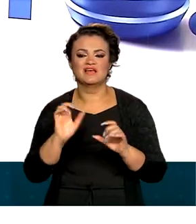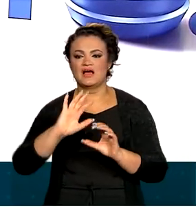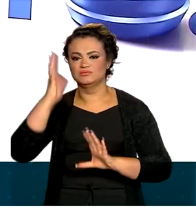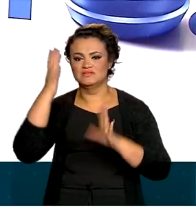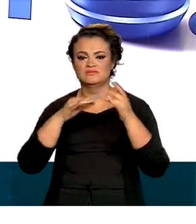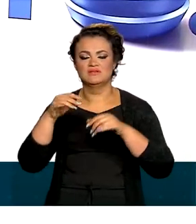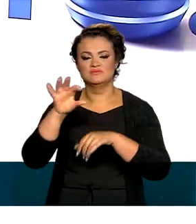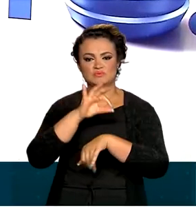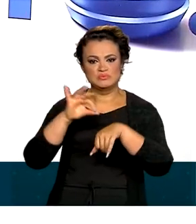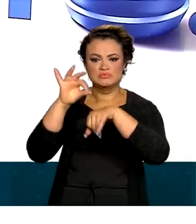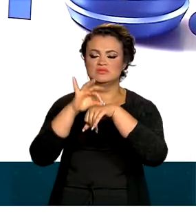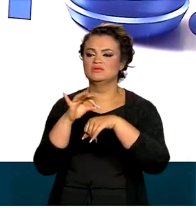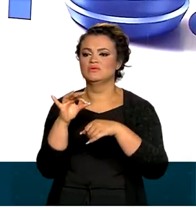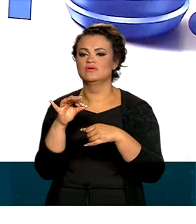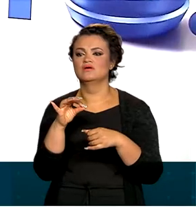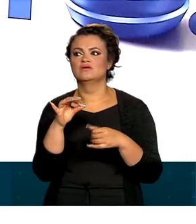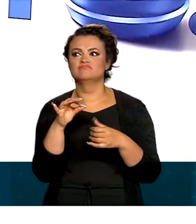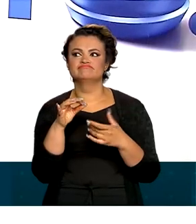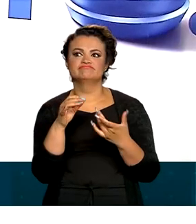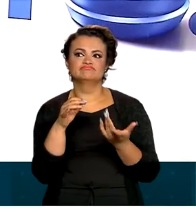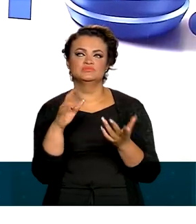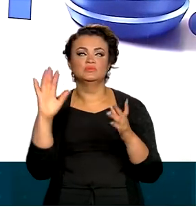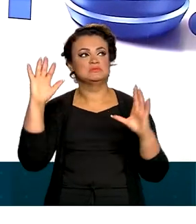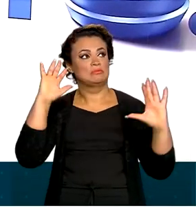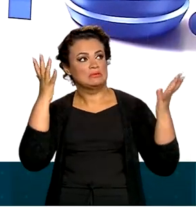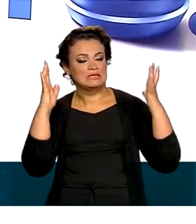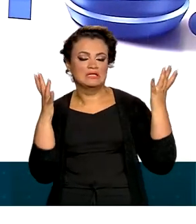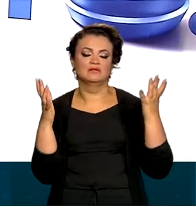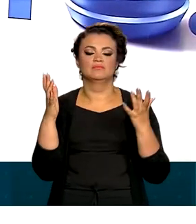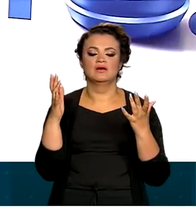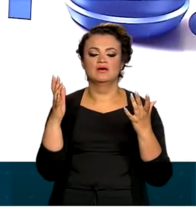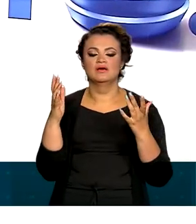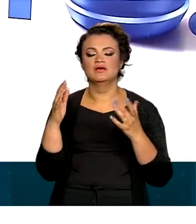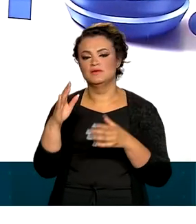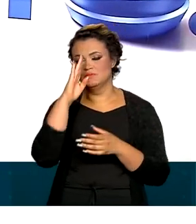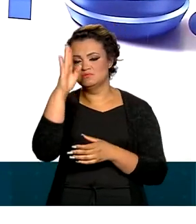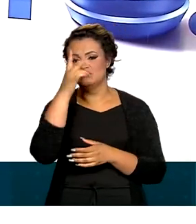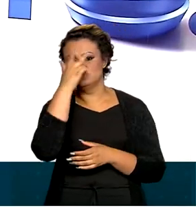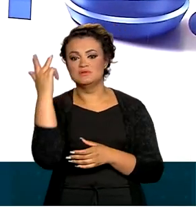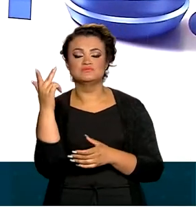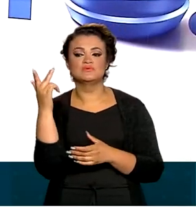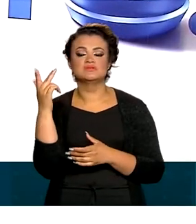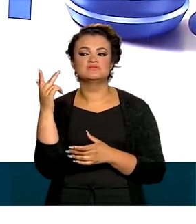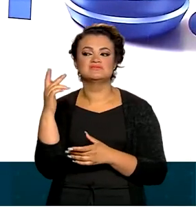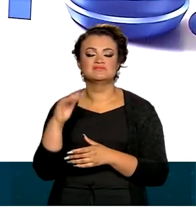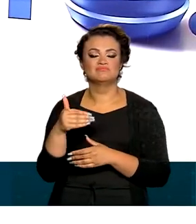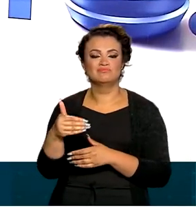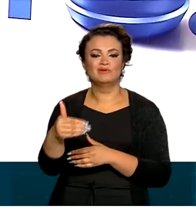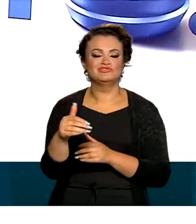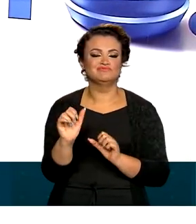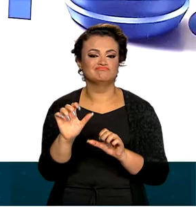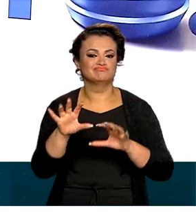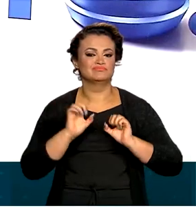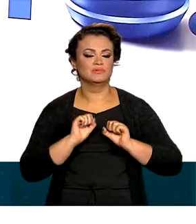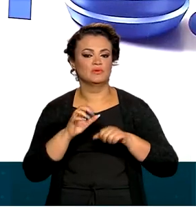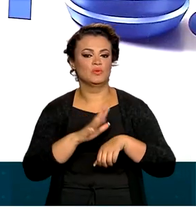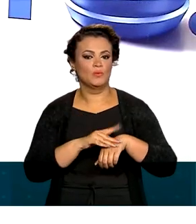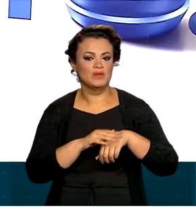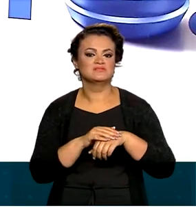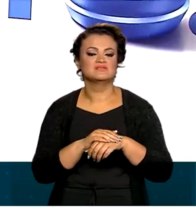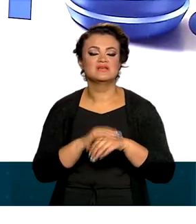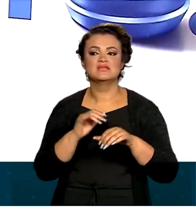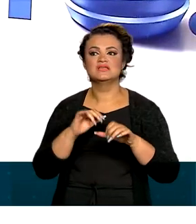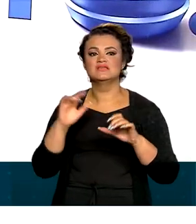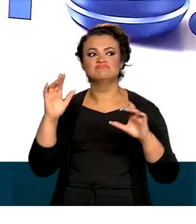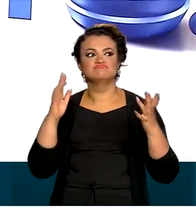multiplicação do mosquito Aedes aegypti, o grande número de pessoas suscetíveis às doenças e a